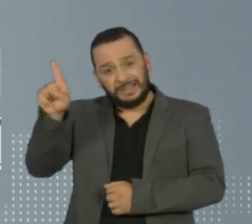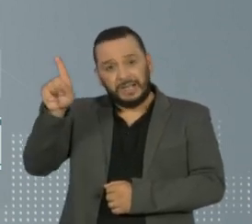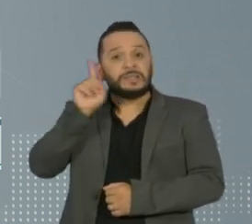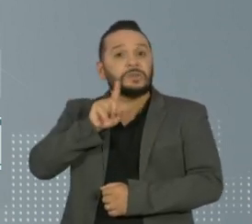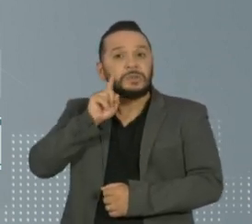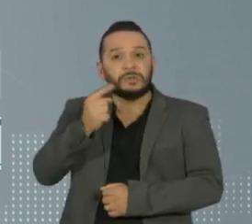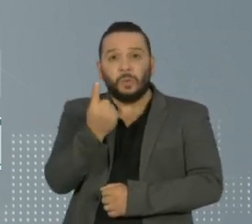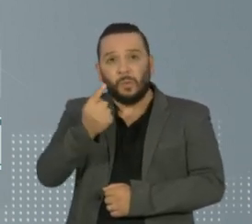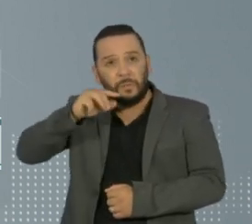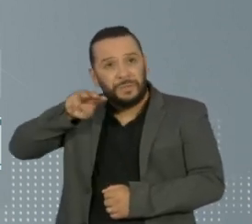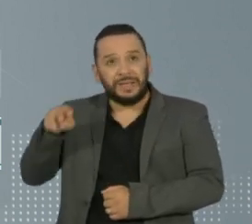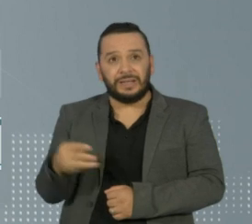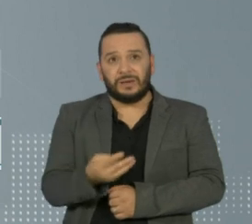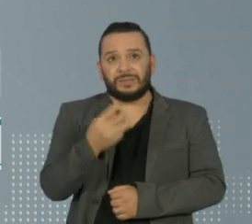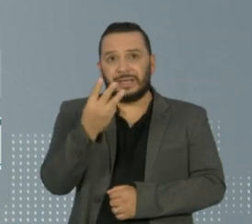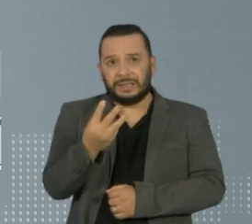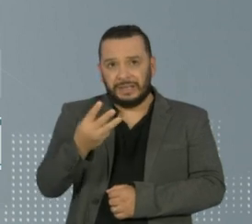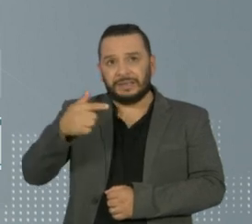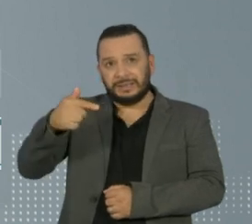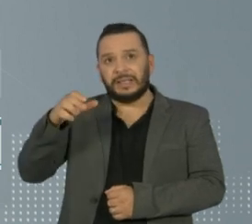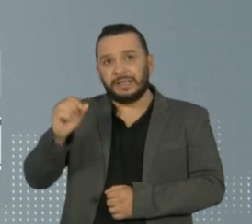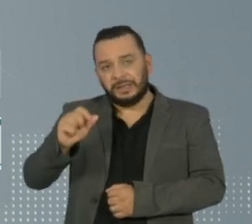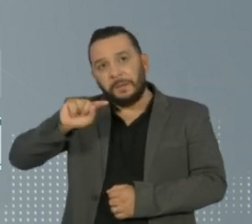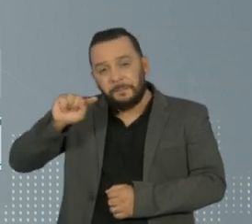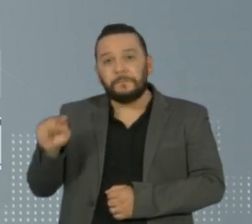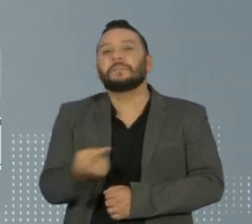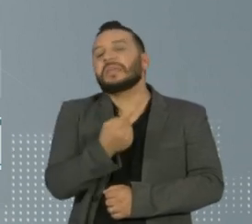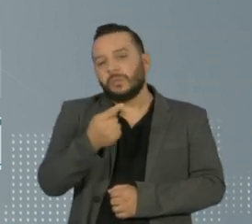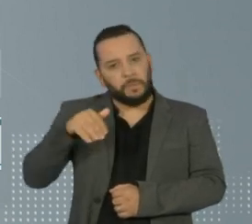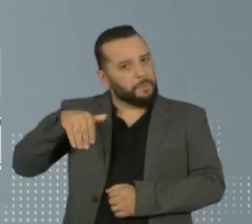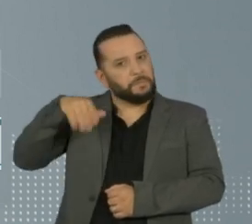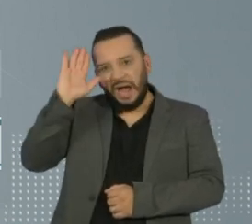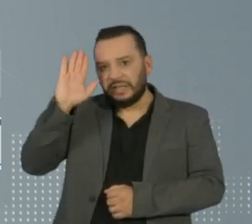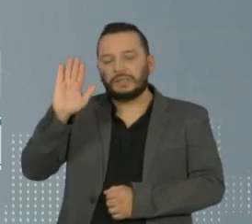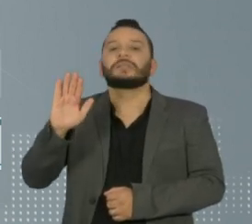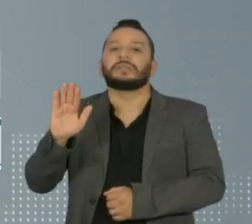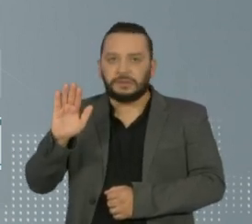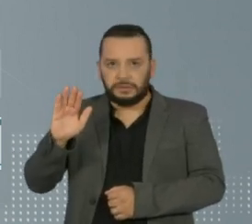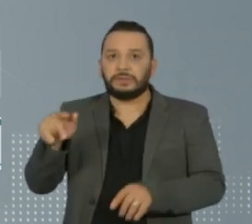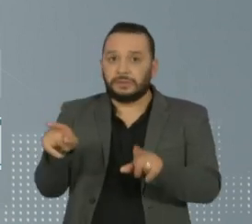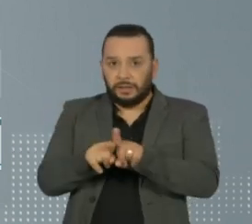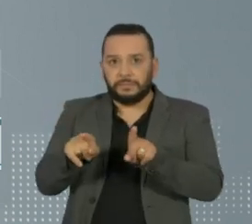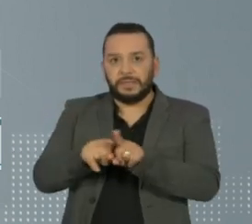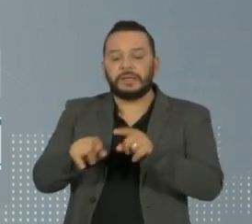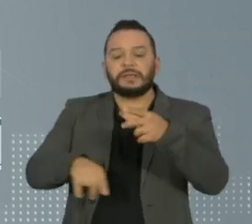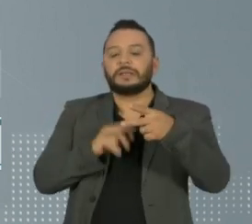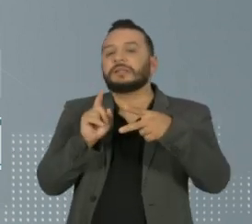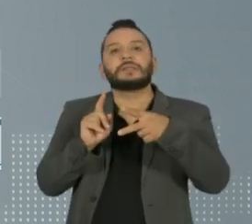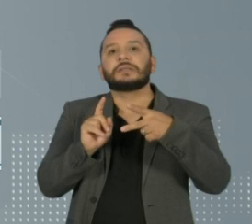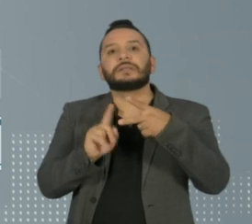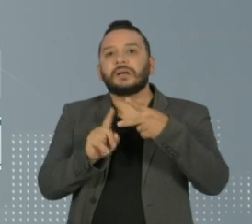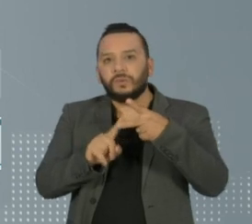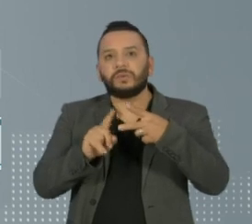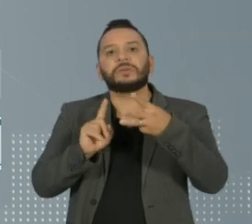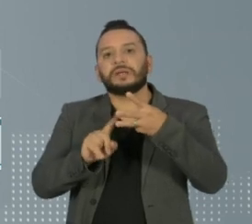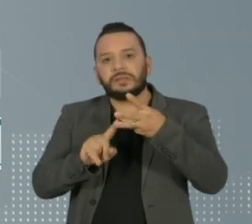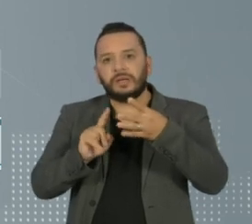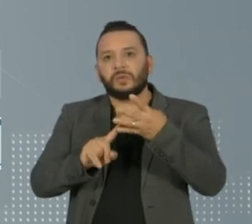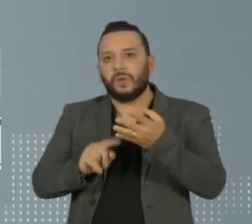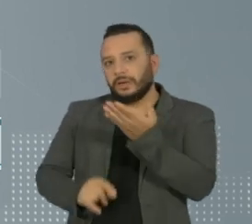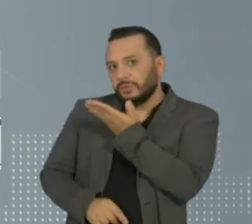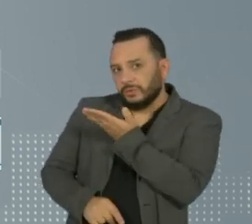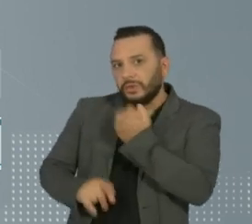.370.000 registros. A seguir, o ranking de países com mais confirmações